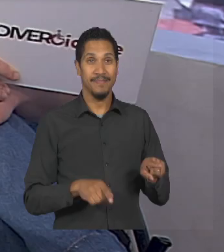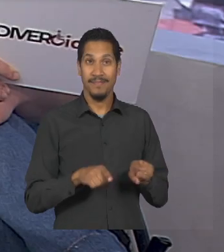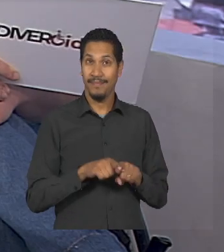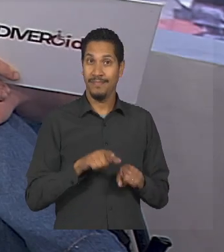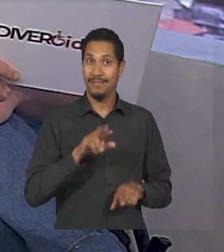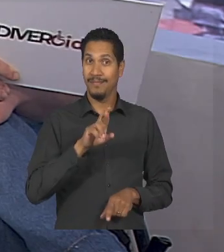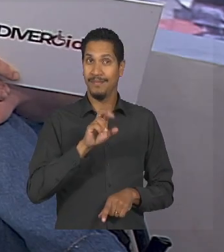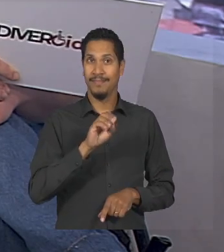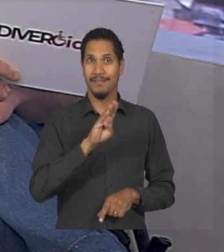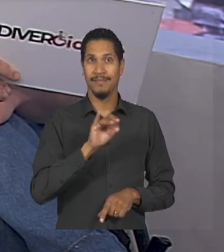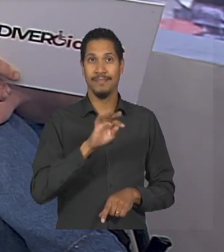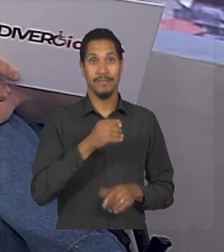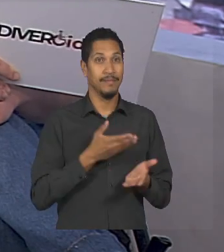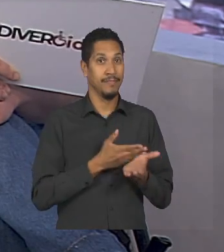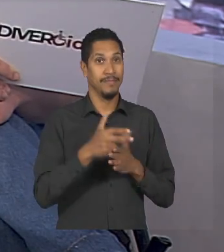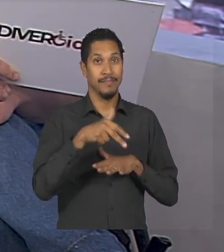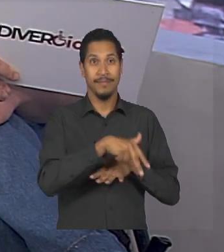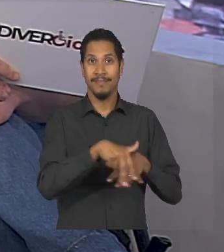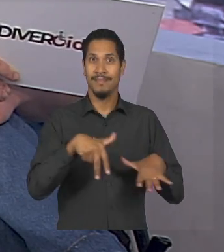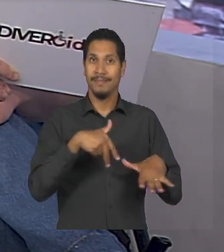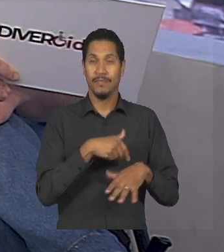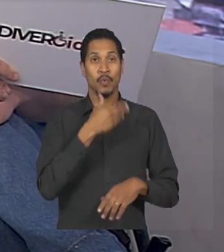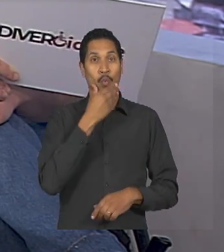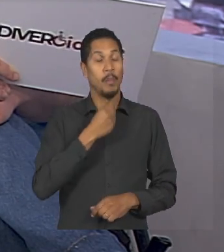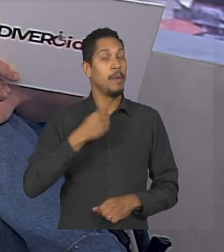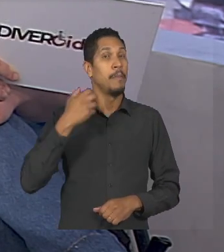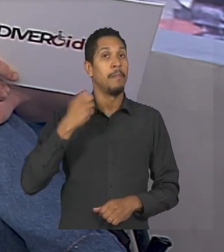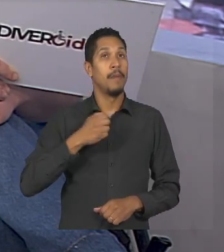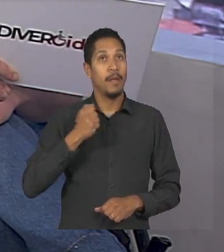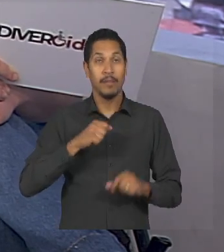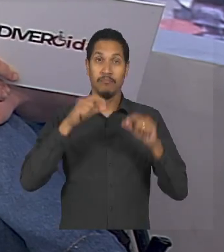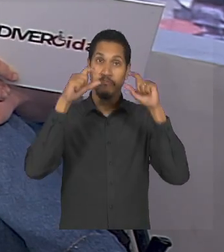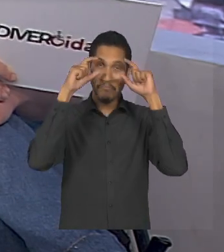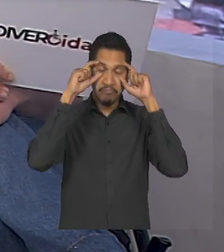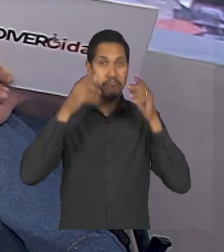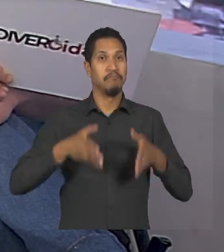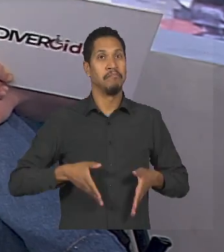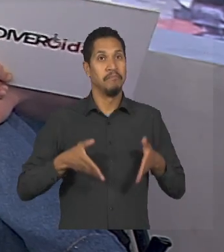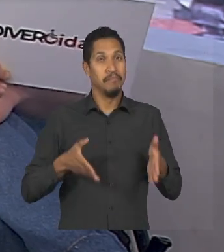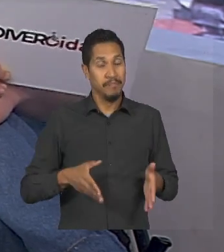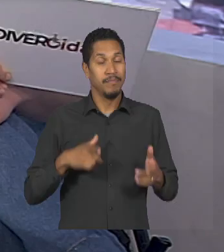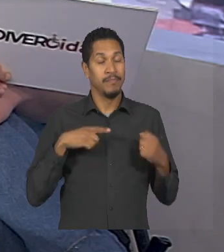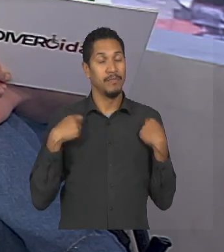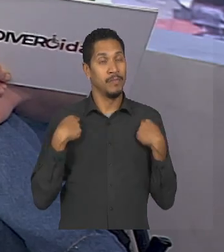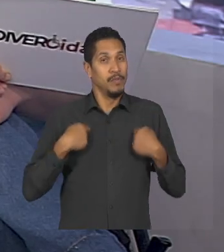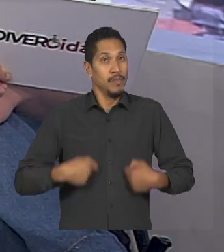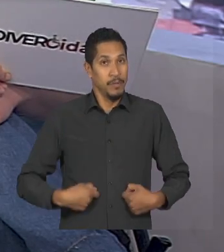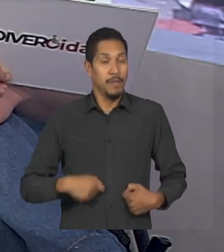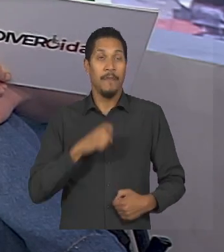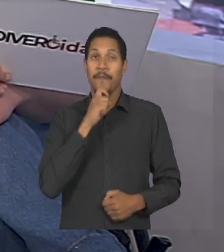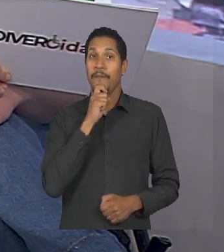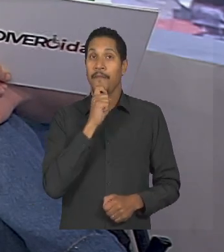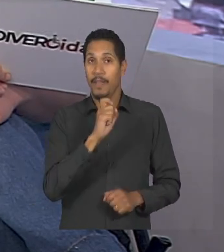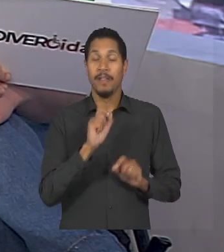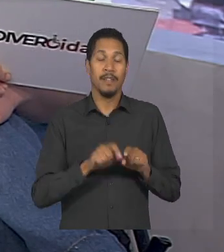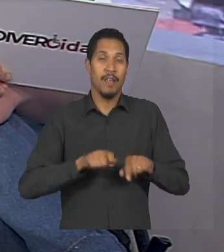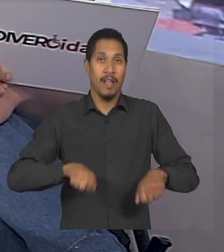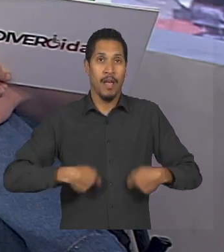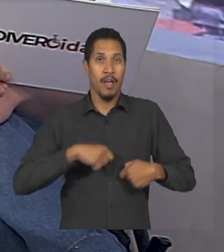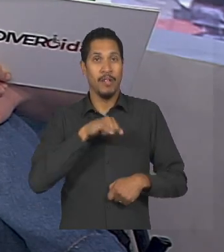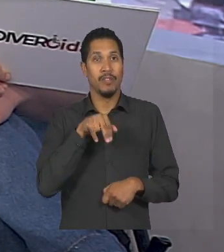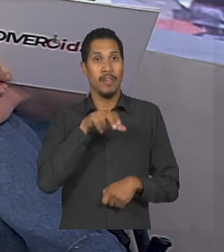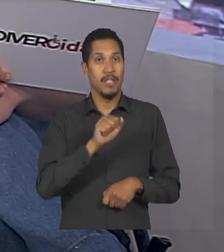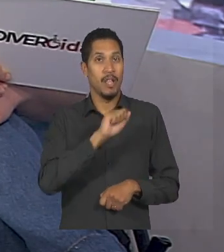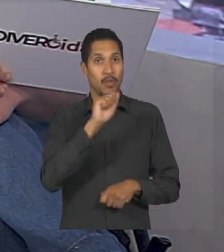agora mais um diversidade eu sou um homem branco uso óculos sou cadeirante estou usando hoje uma blusa verde uma calça